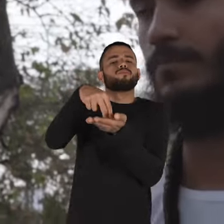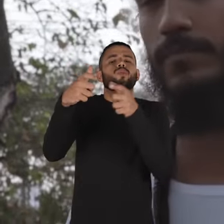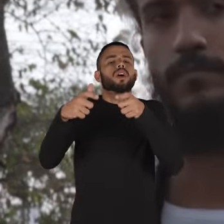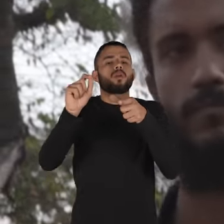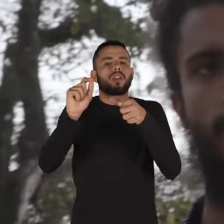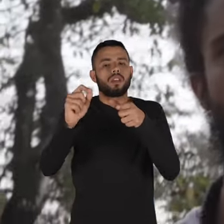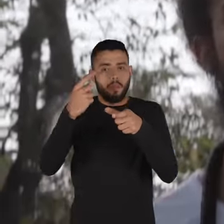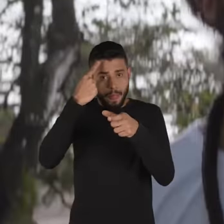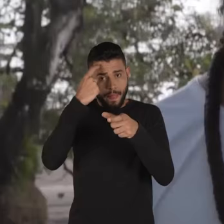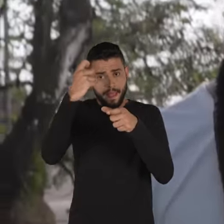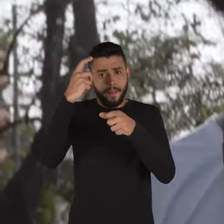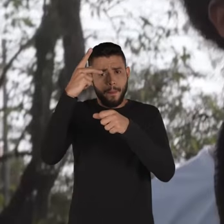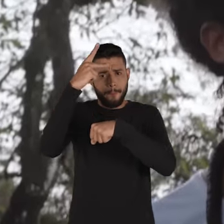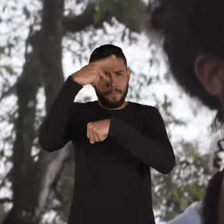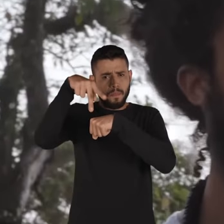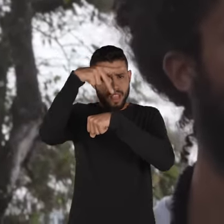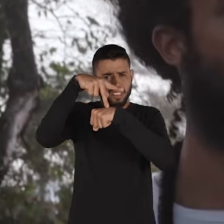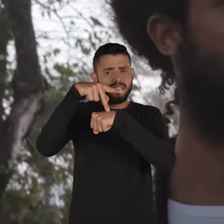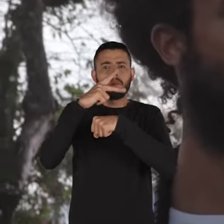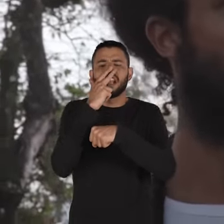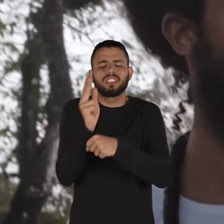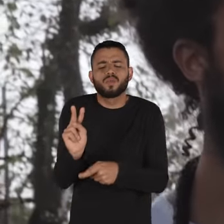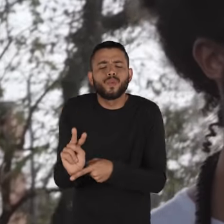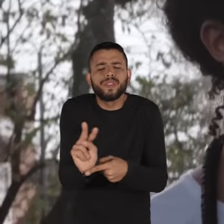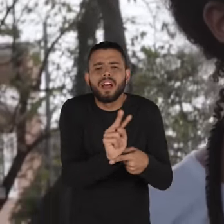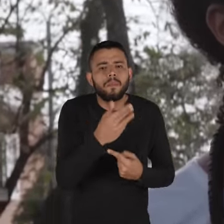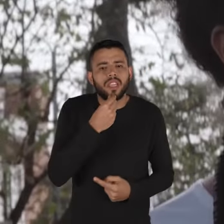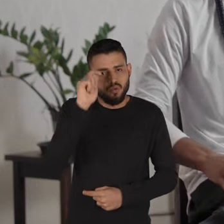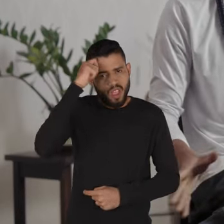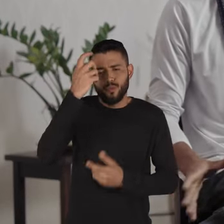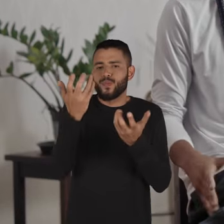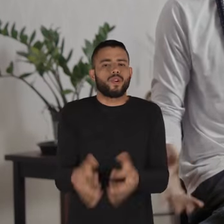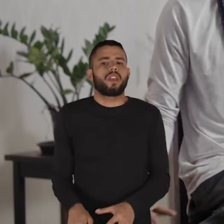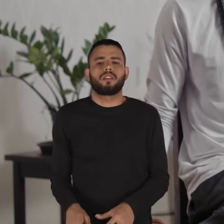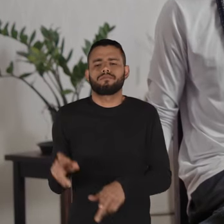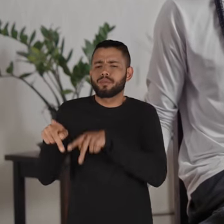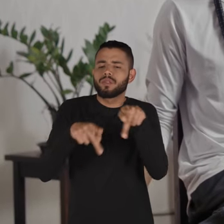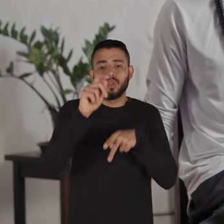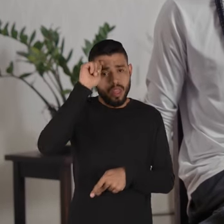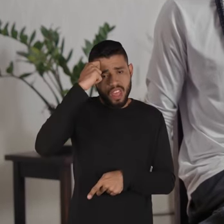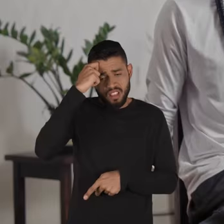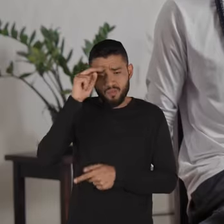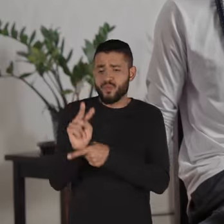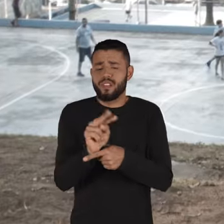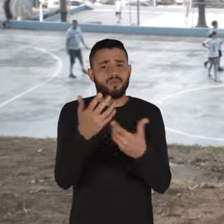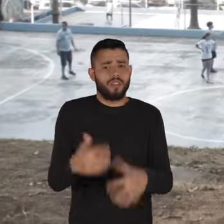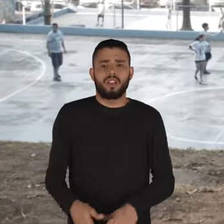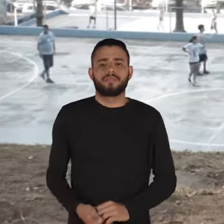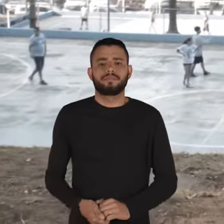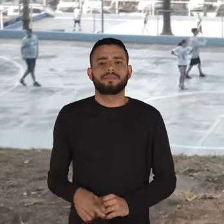essa ideia de país não quer cuidar desse menino negro, não quer cuidar dessa população negra como um todo, né?